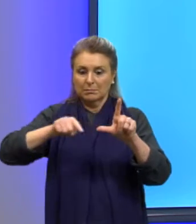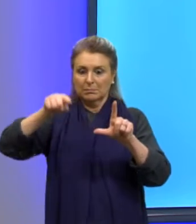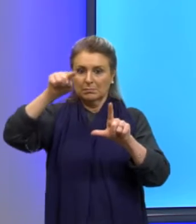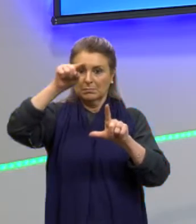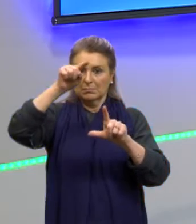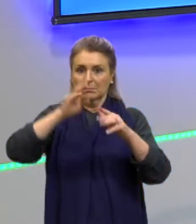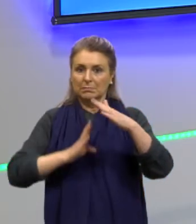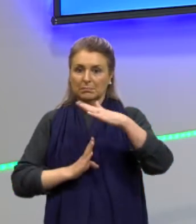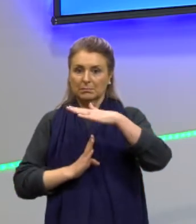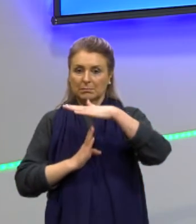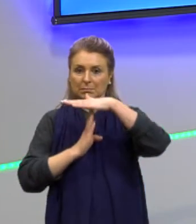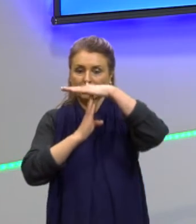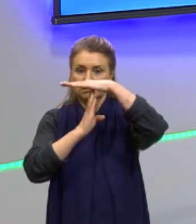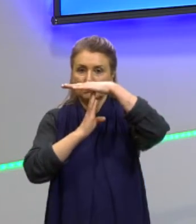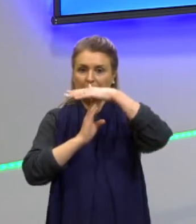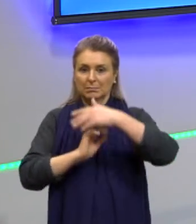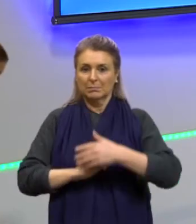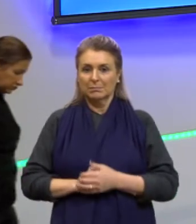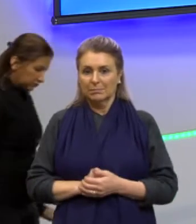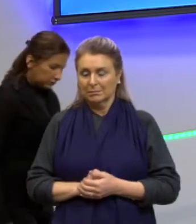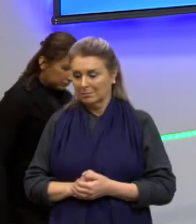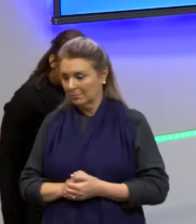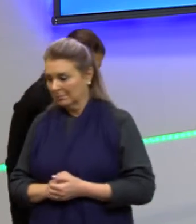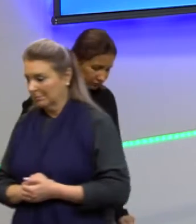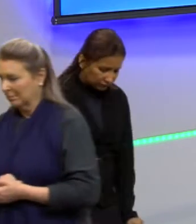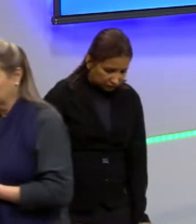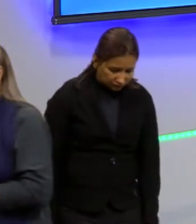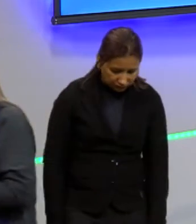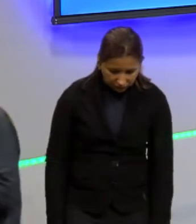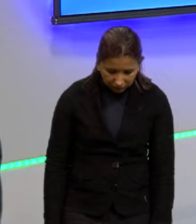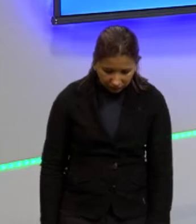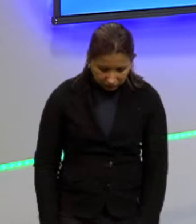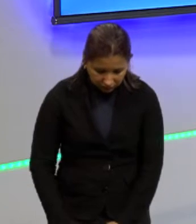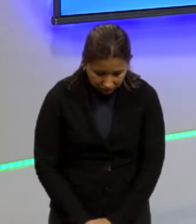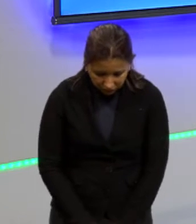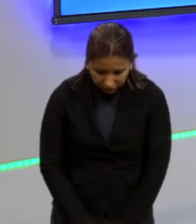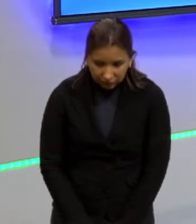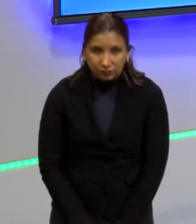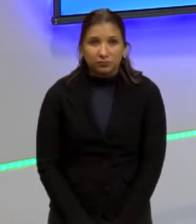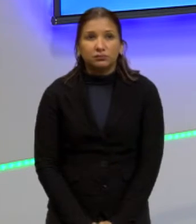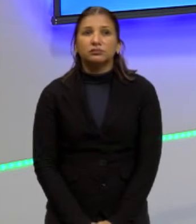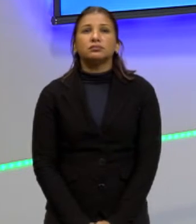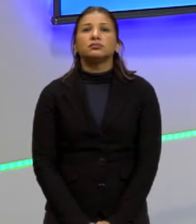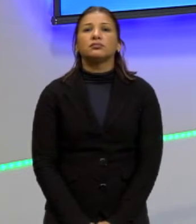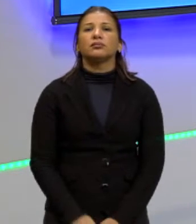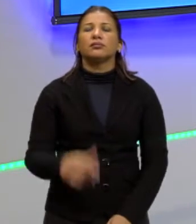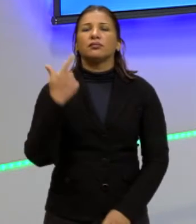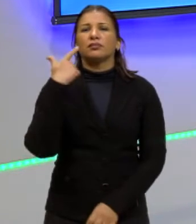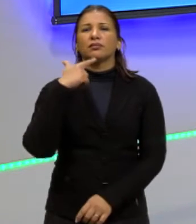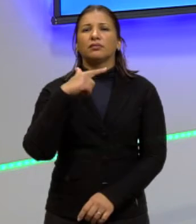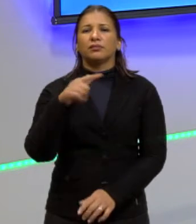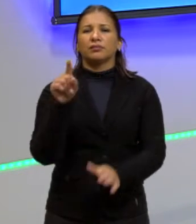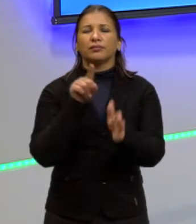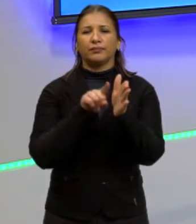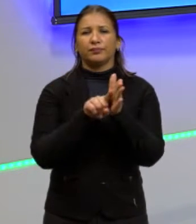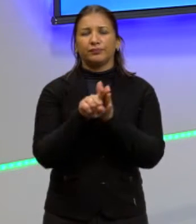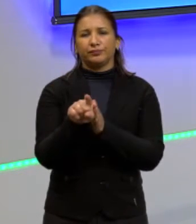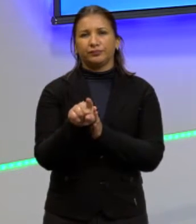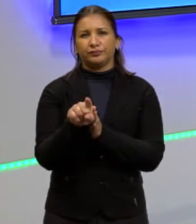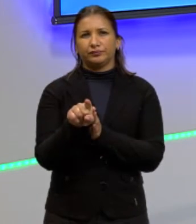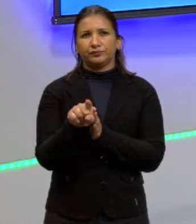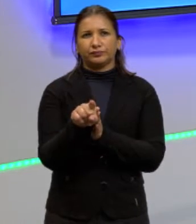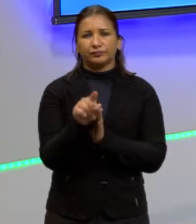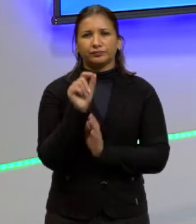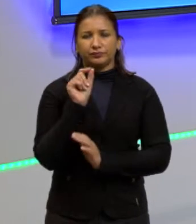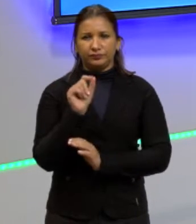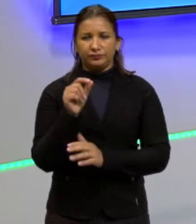máxima. Certo? Então, vamos à nossa próxima questão. E a